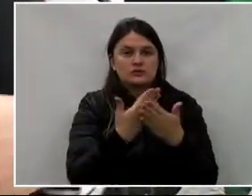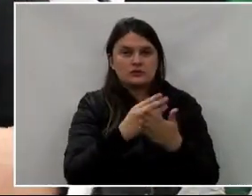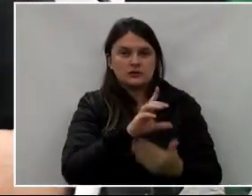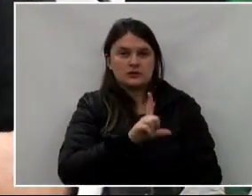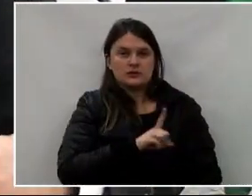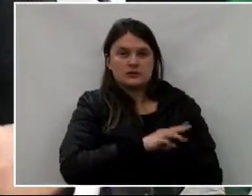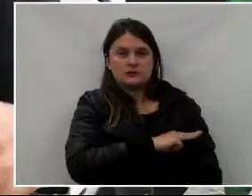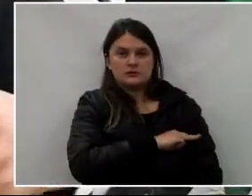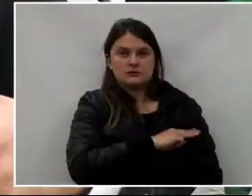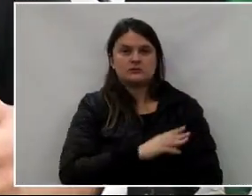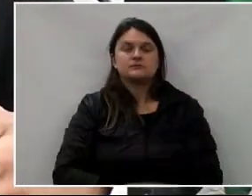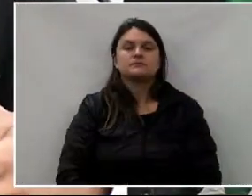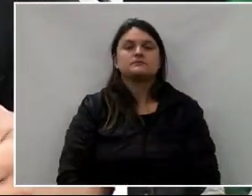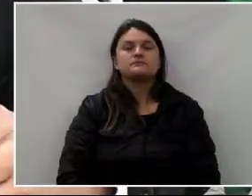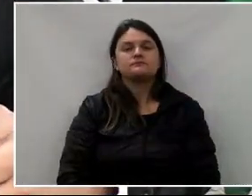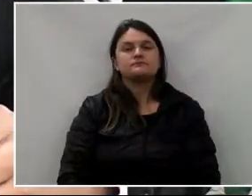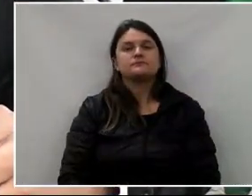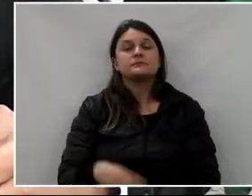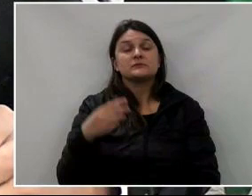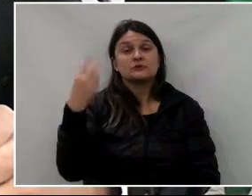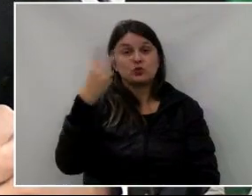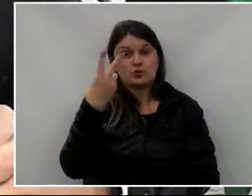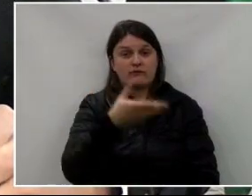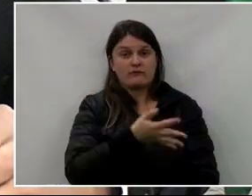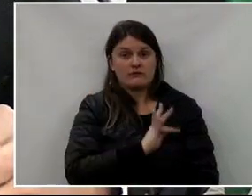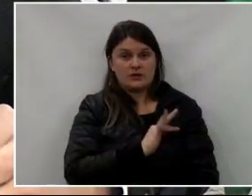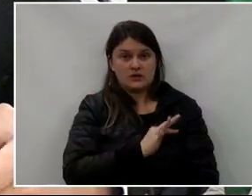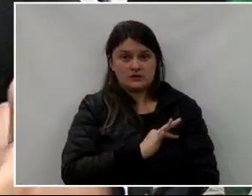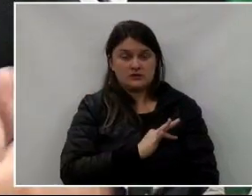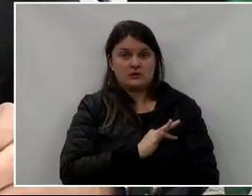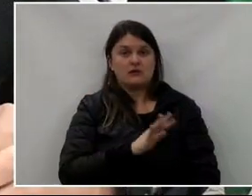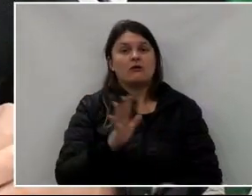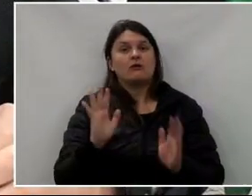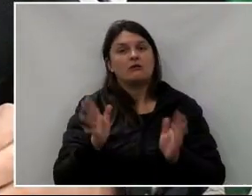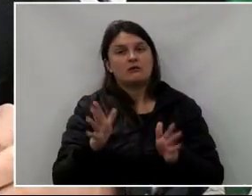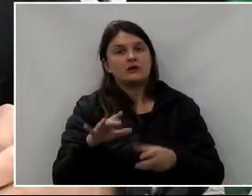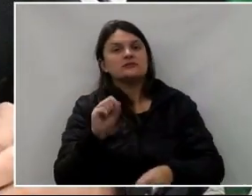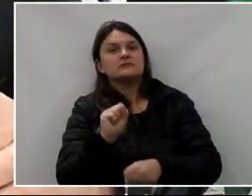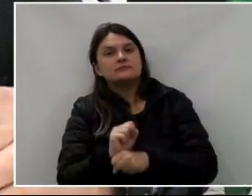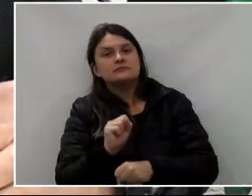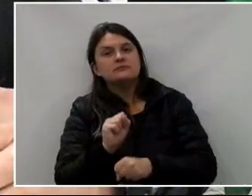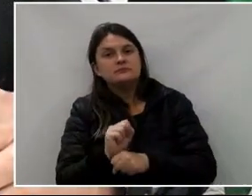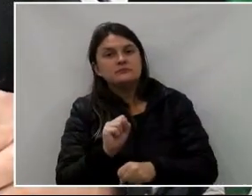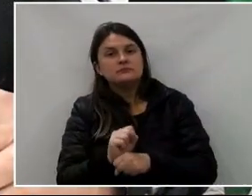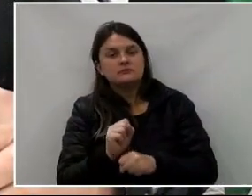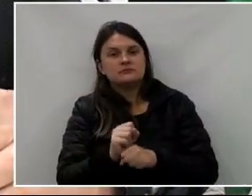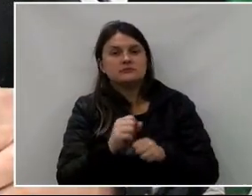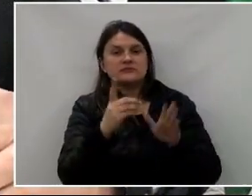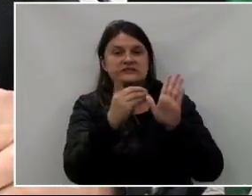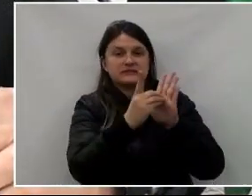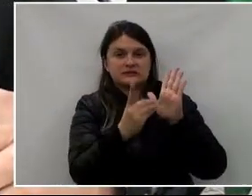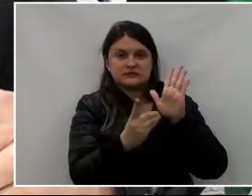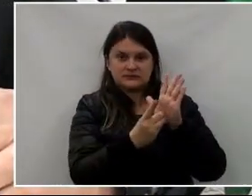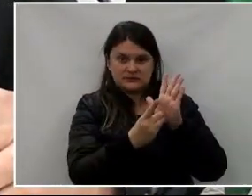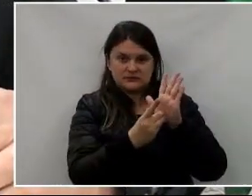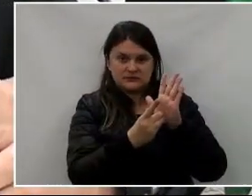o Lauro Mille. Passada essa segunda fase da audiência pública, agora estamos aguardando o decreto